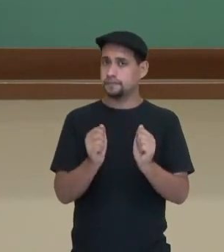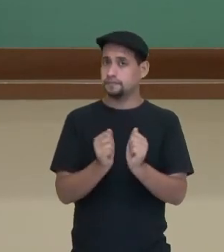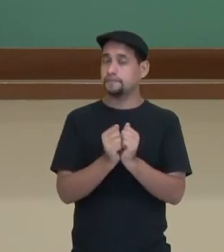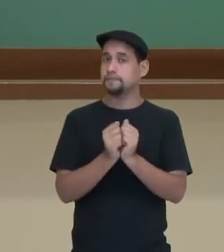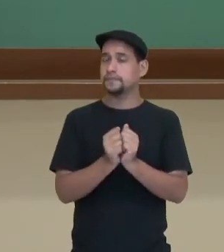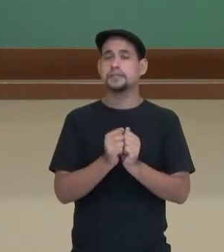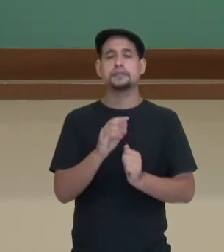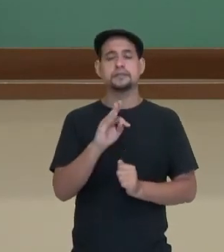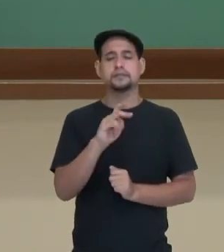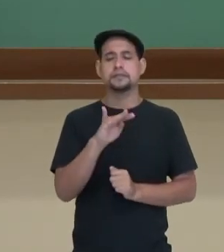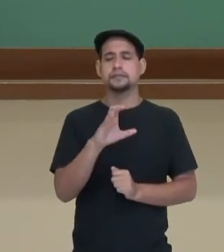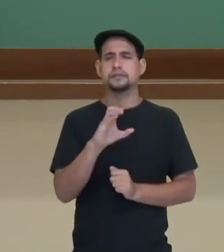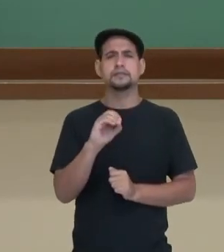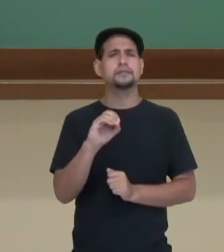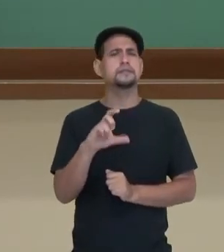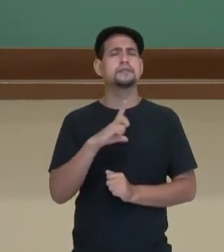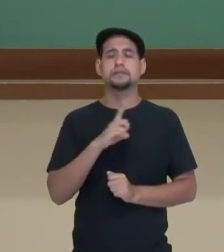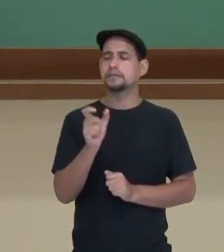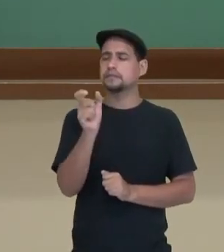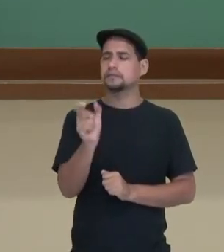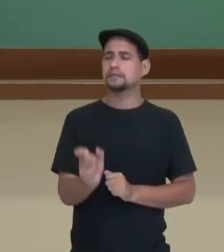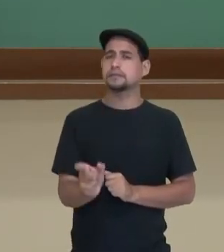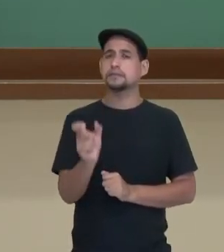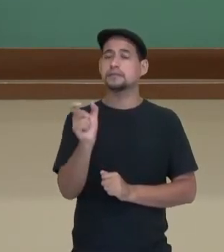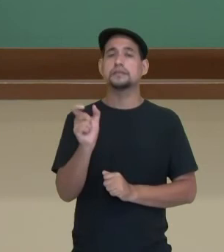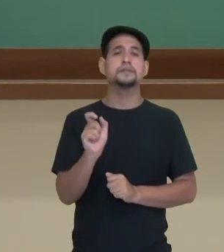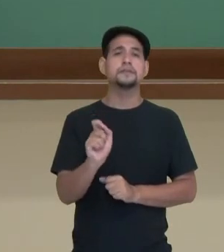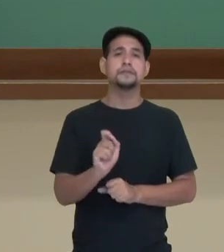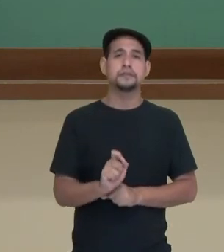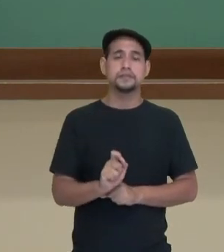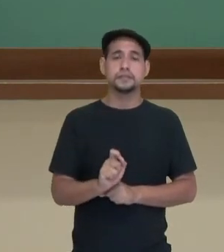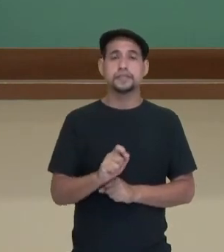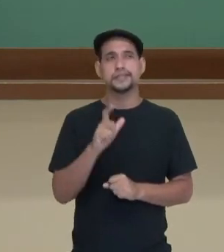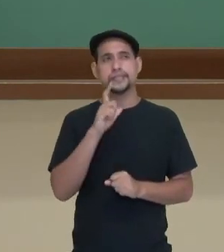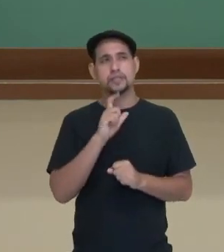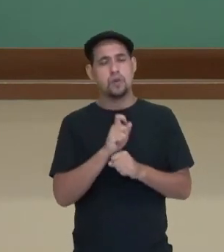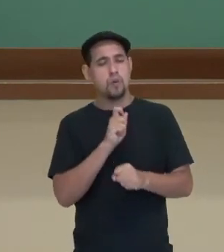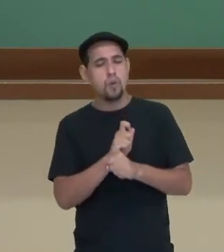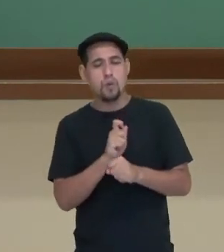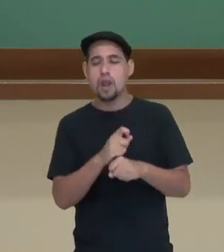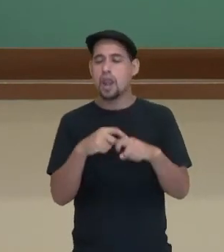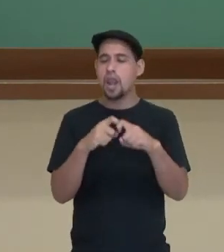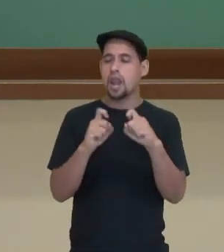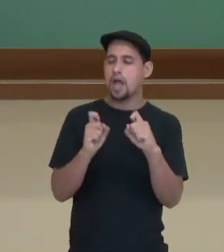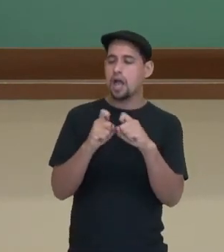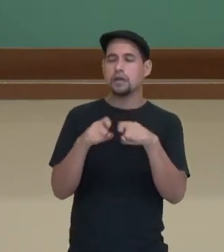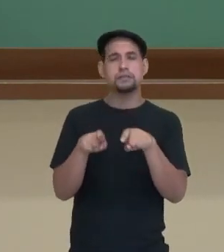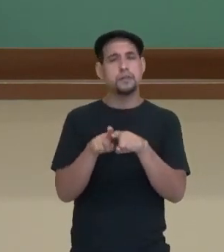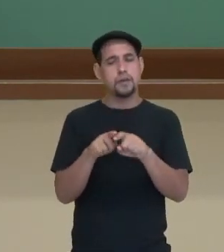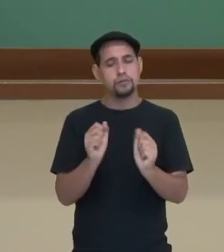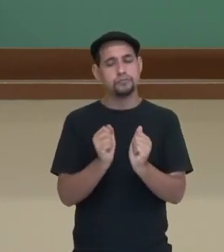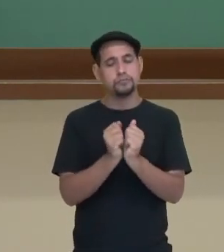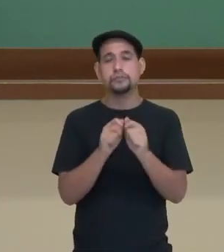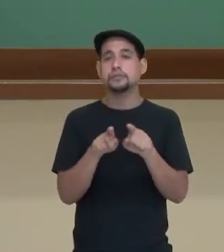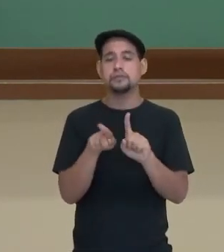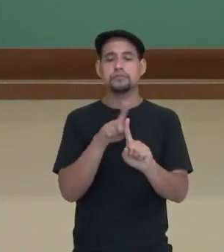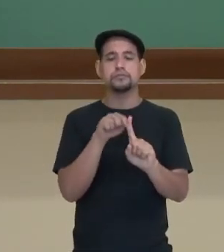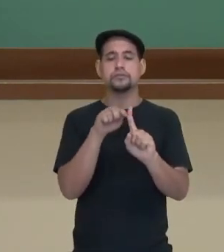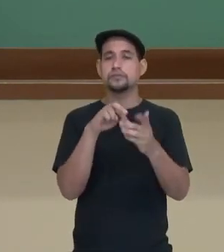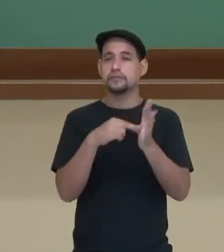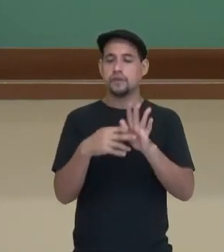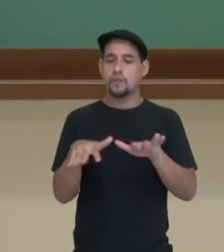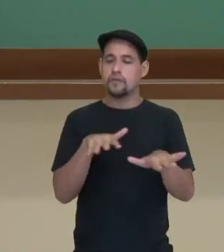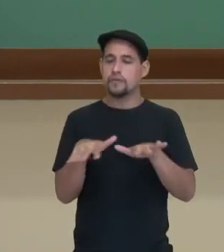O tecido muscular tem a característica de extensibilidade, elasticidade, estabilidade. A função é o